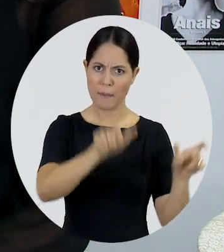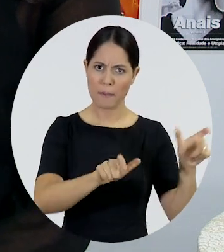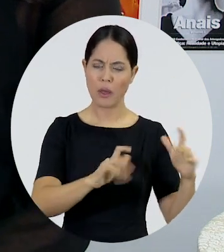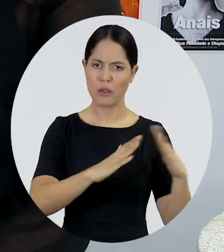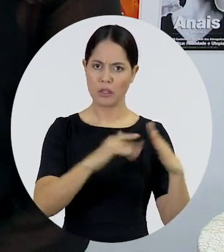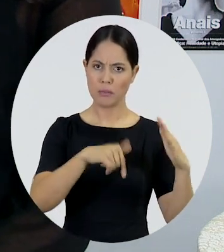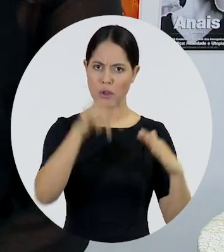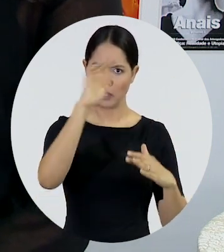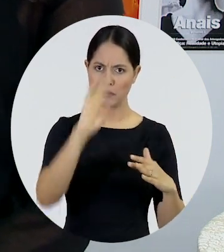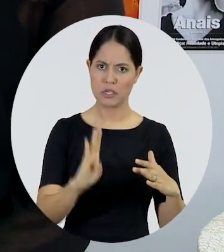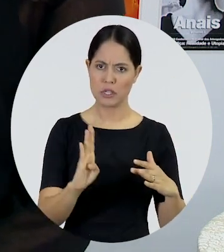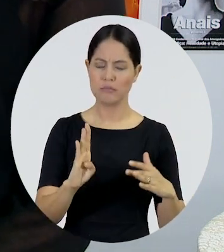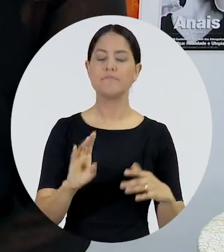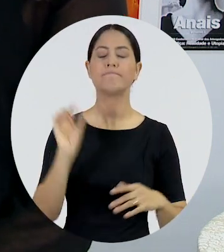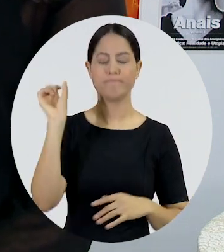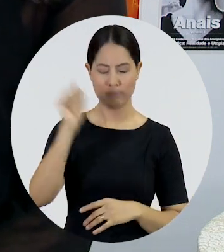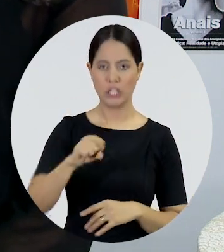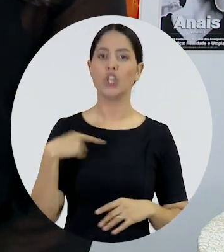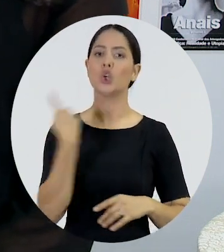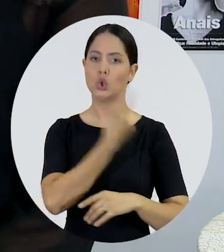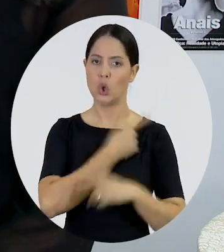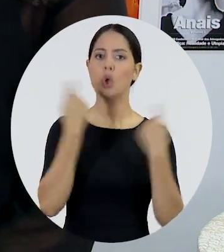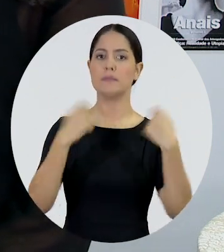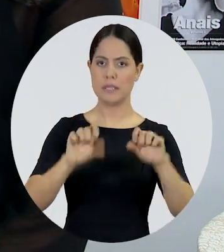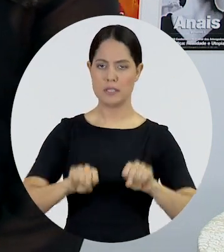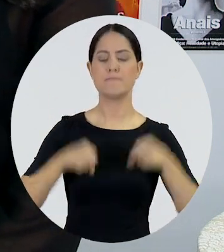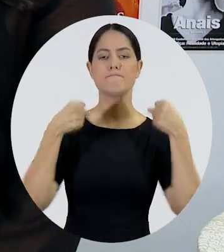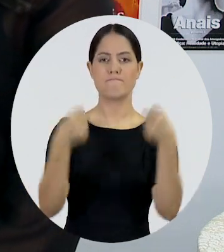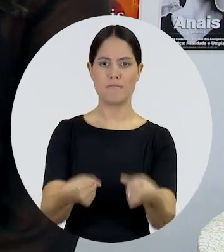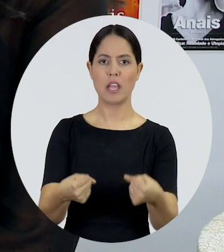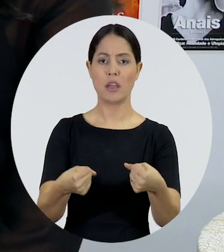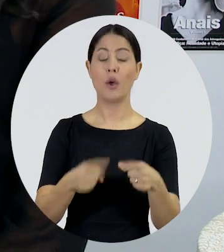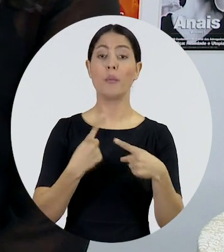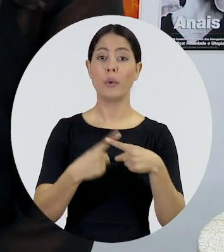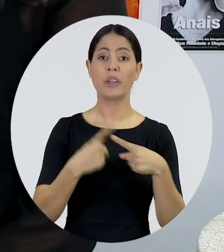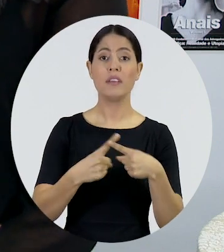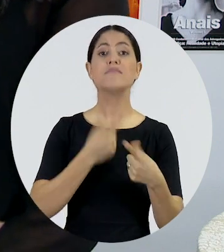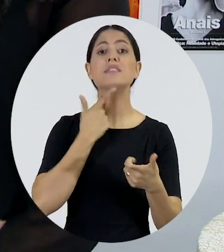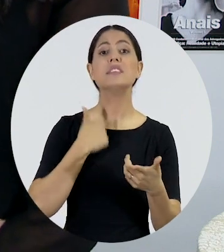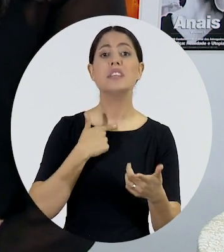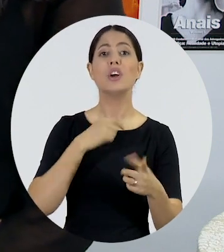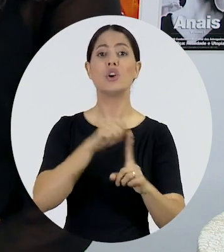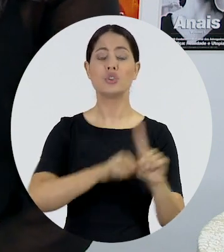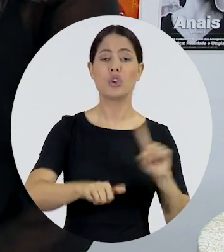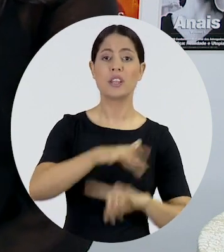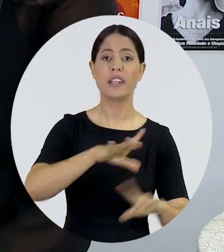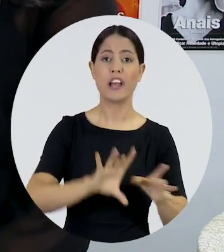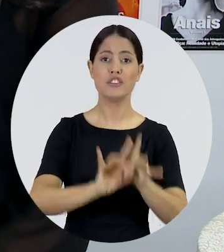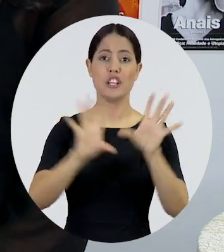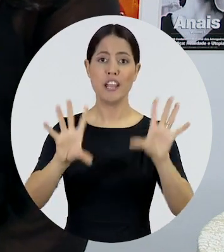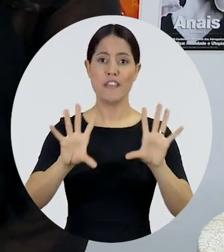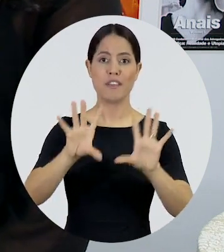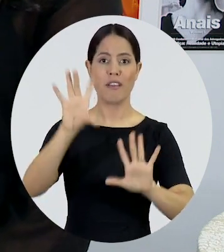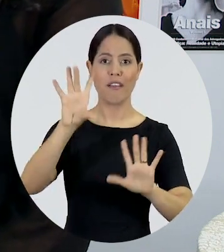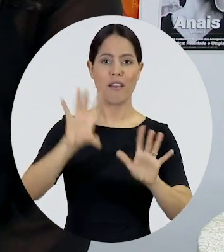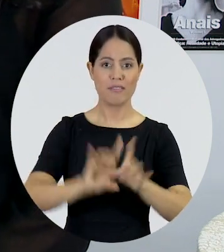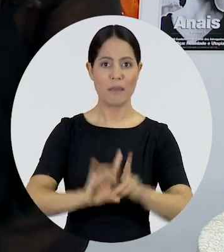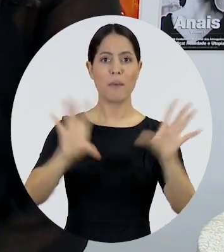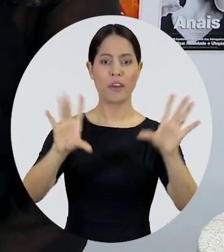Todas e todos nós temos essa obrigação. Se quisermos morar em uma sociedade livre, democrática e respeitosa dos